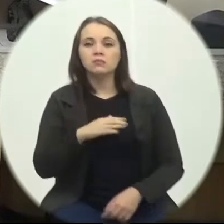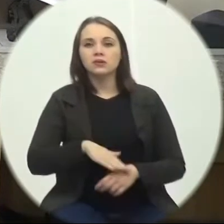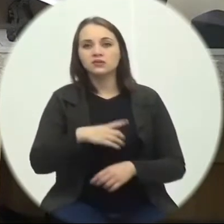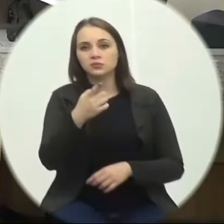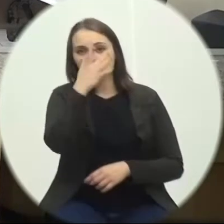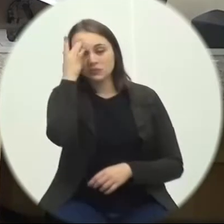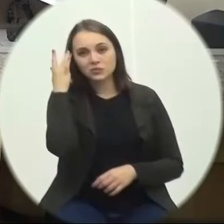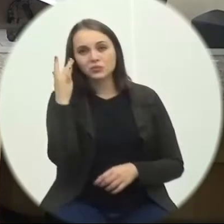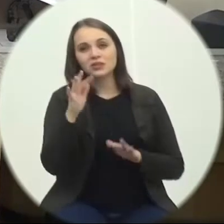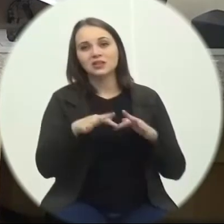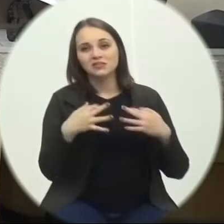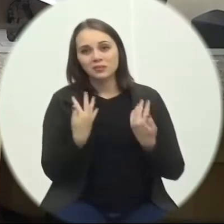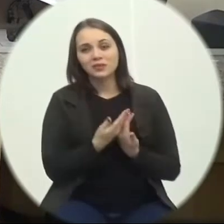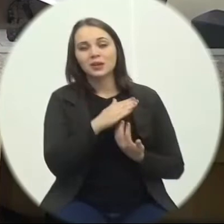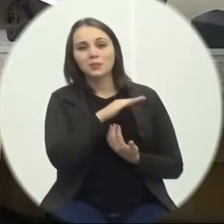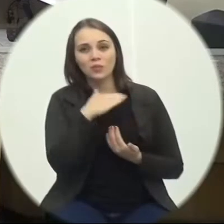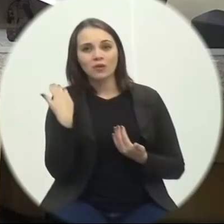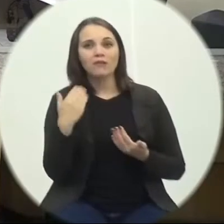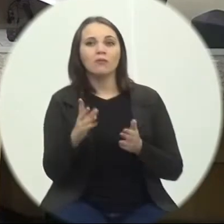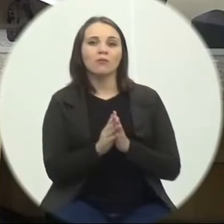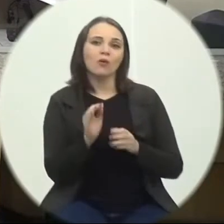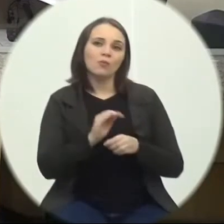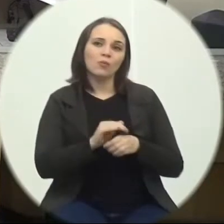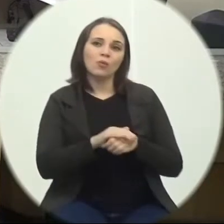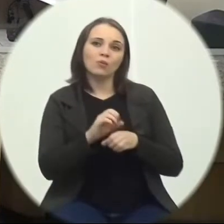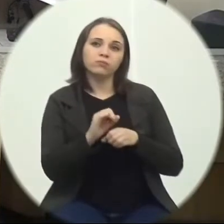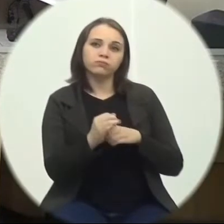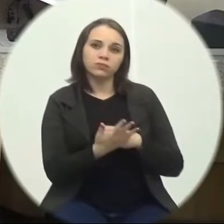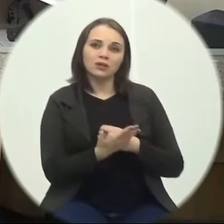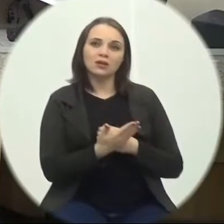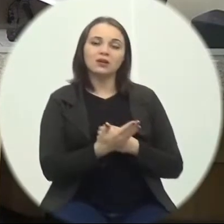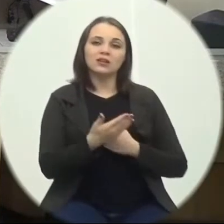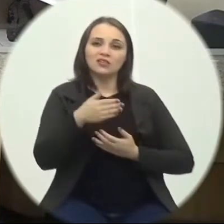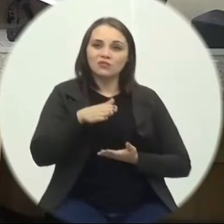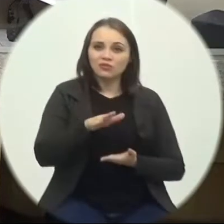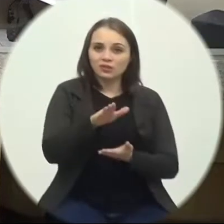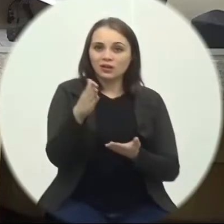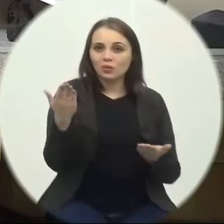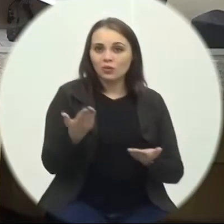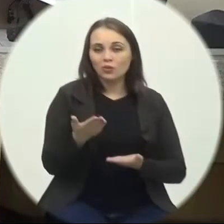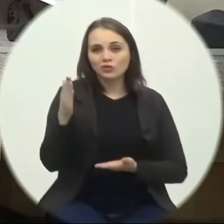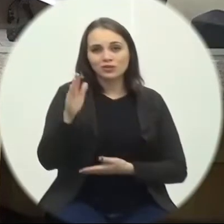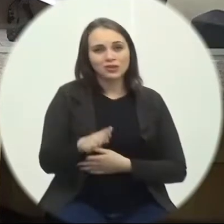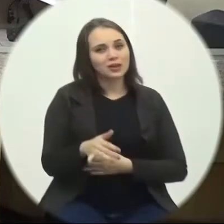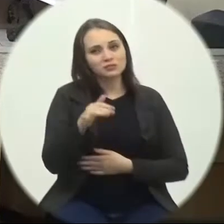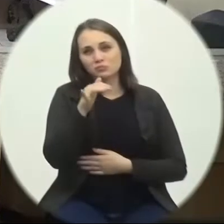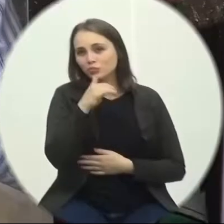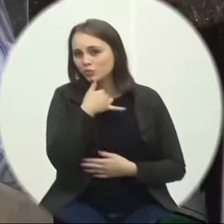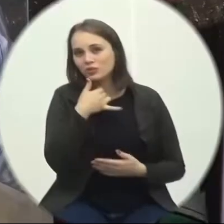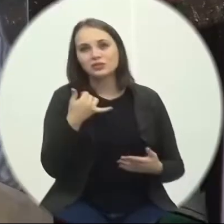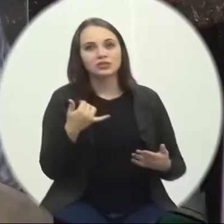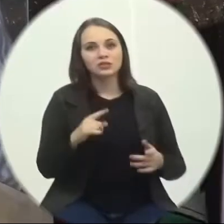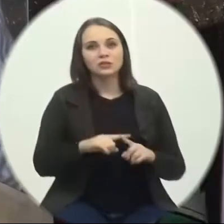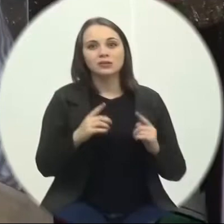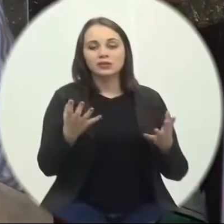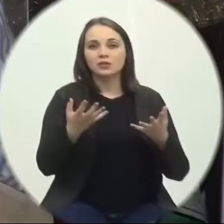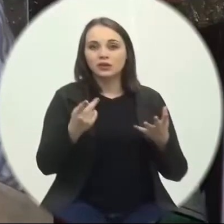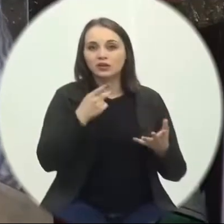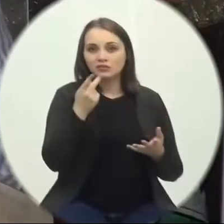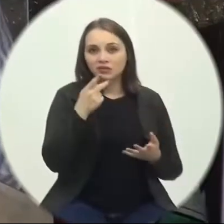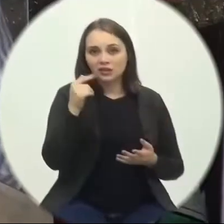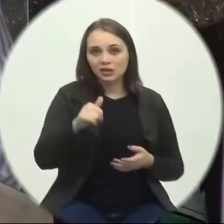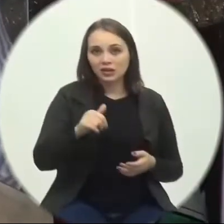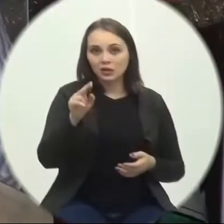Um ente querido Para o covid-19 Foi sepultado Hoje à tarde Muito triste Mas eu quero citar aqui